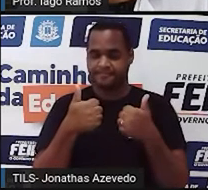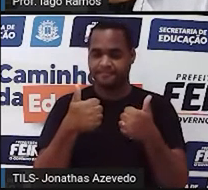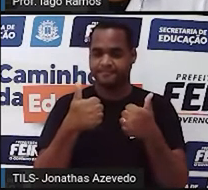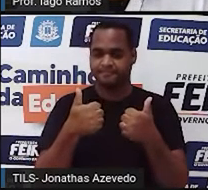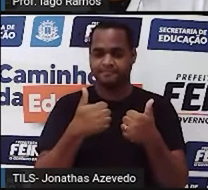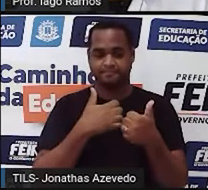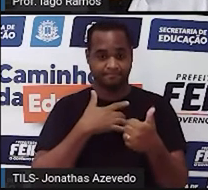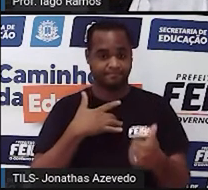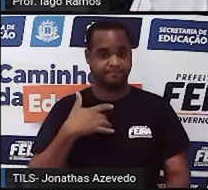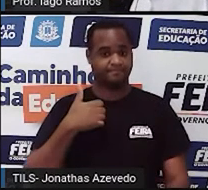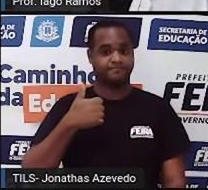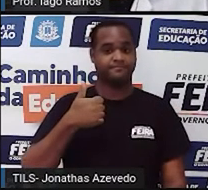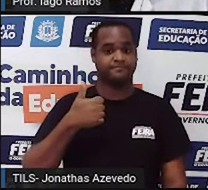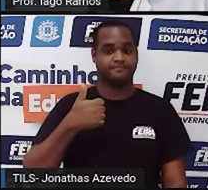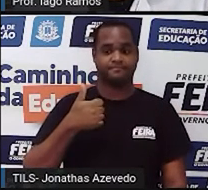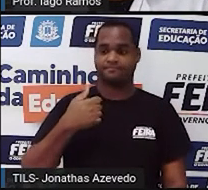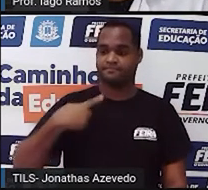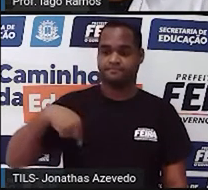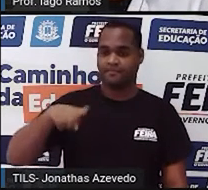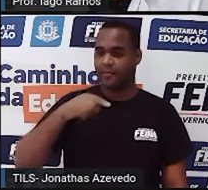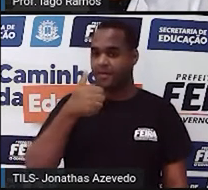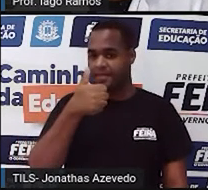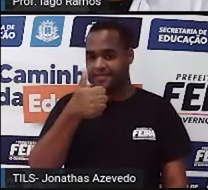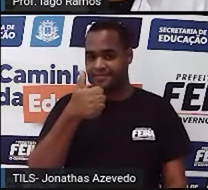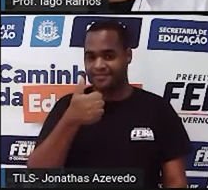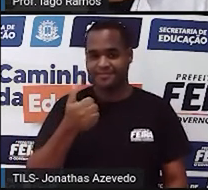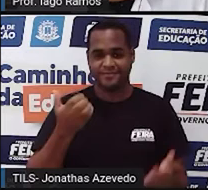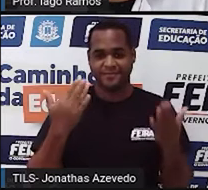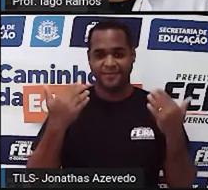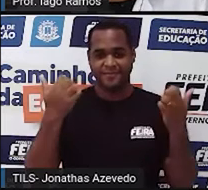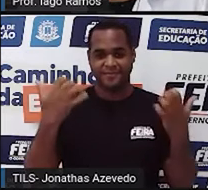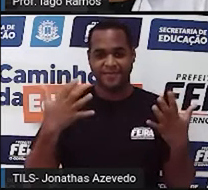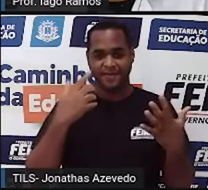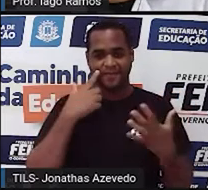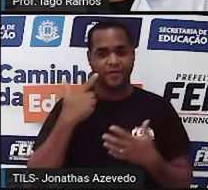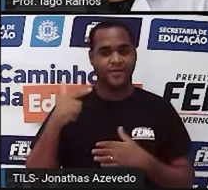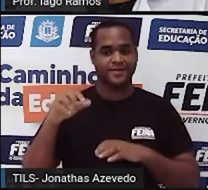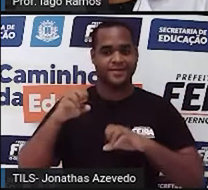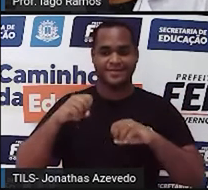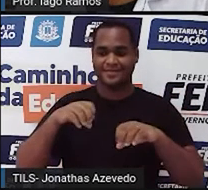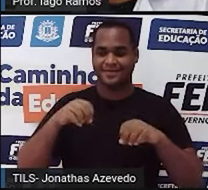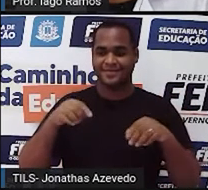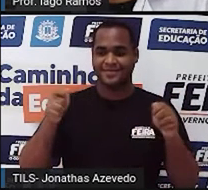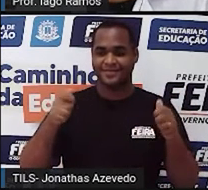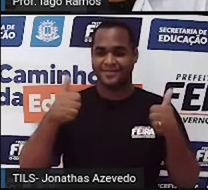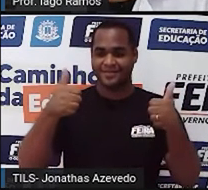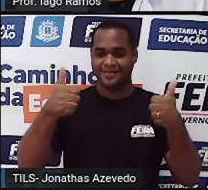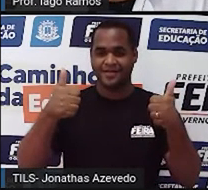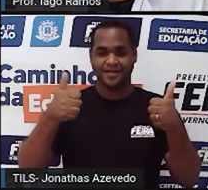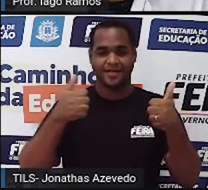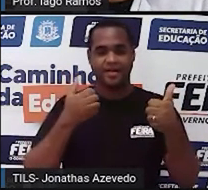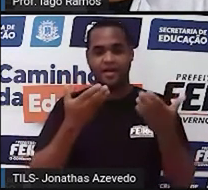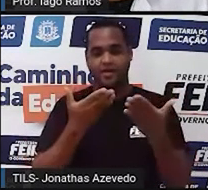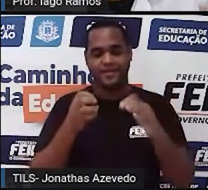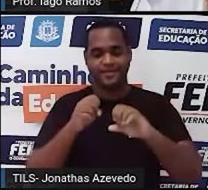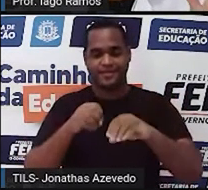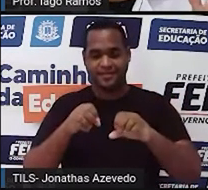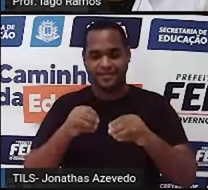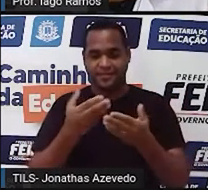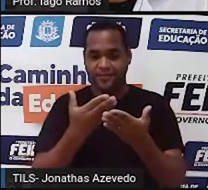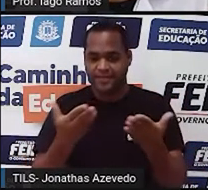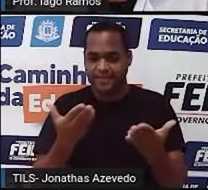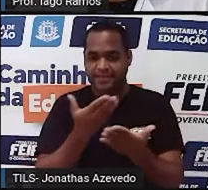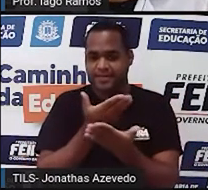Tudo bem comigo? Tudo bem conosco? Vamos para mais uma aula! Isso aí, aula para você que é